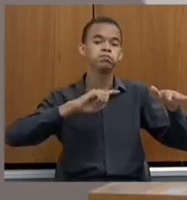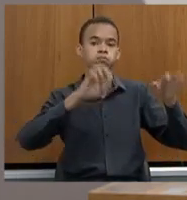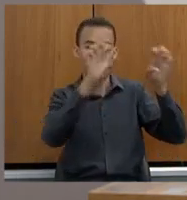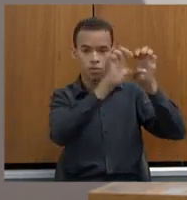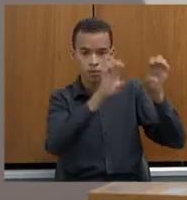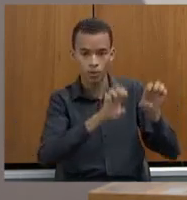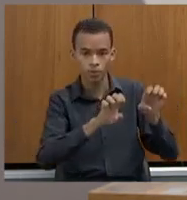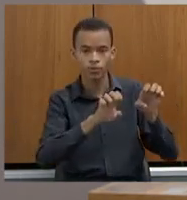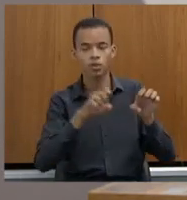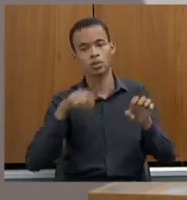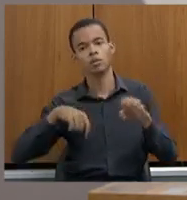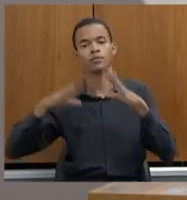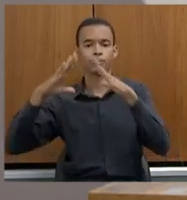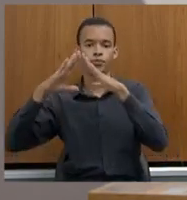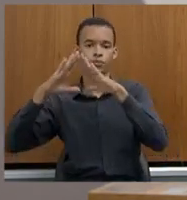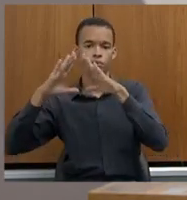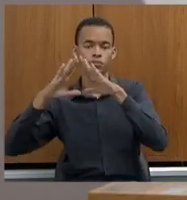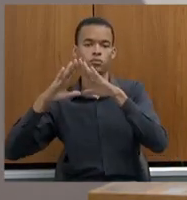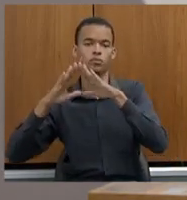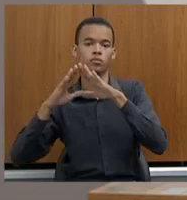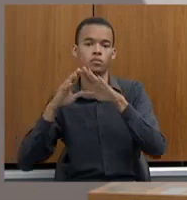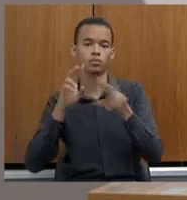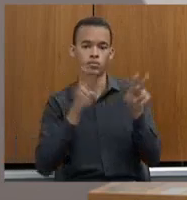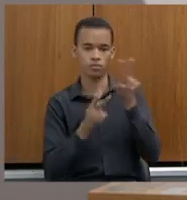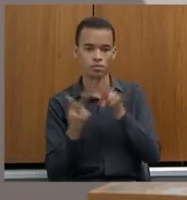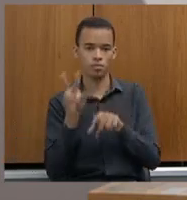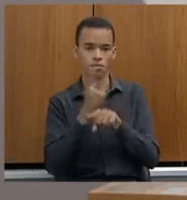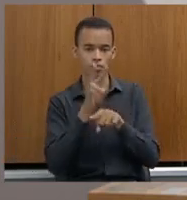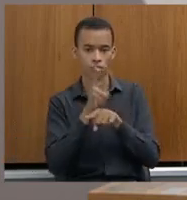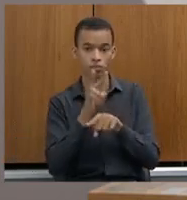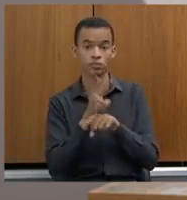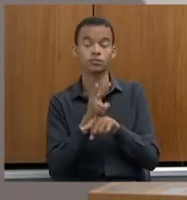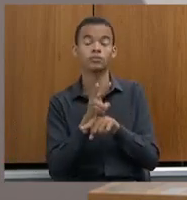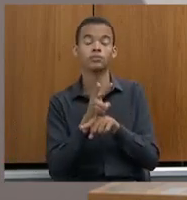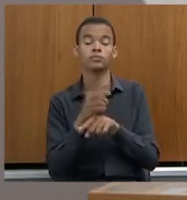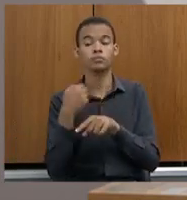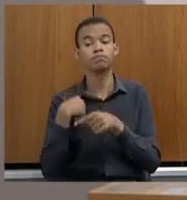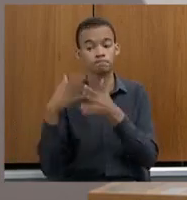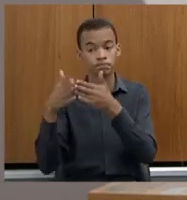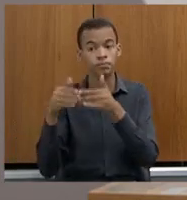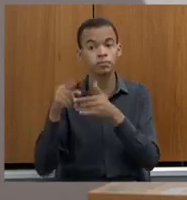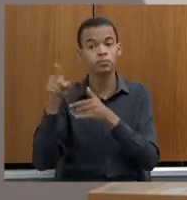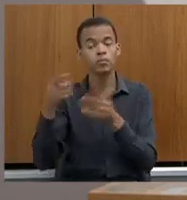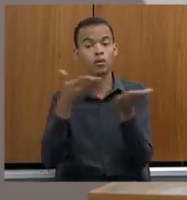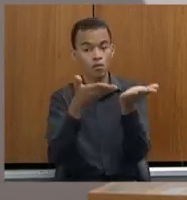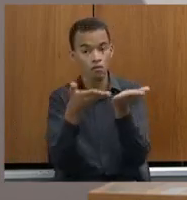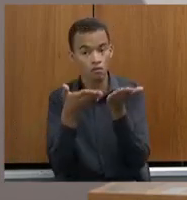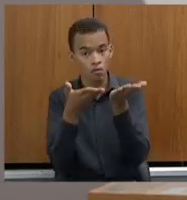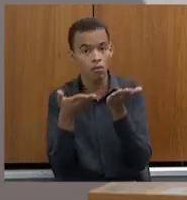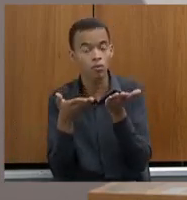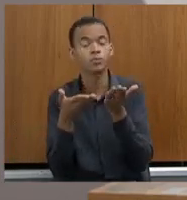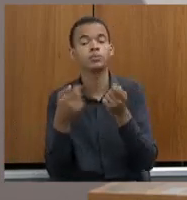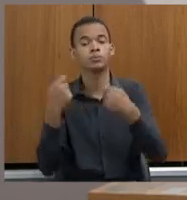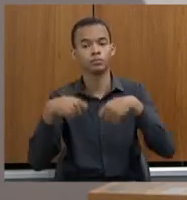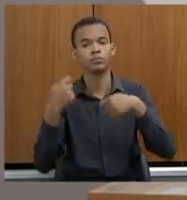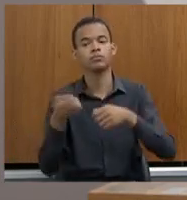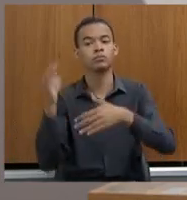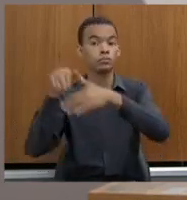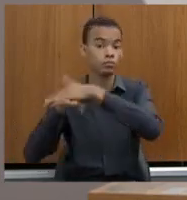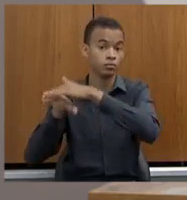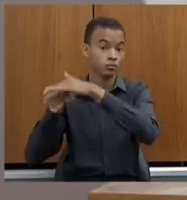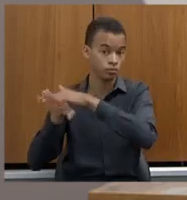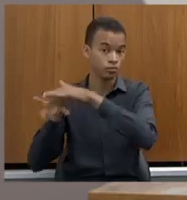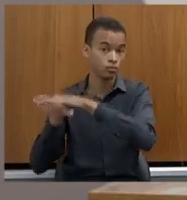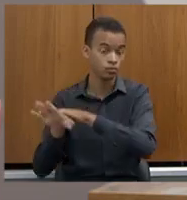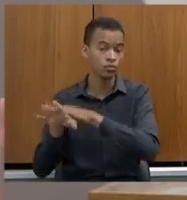deputado Sargento Rodrigues, os requerimentos que que vai fazer, eles deverão ser arquivados, porque não tem